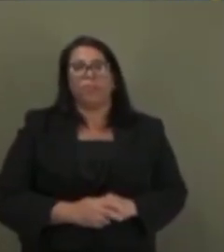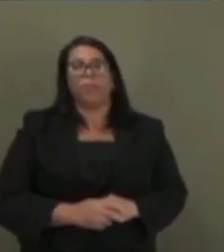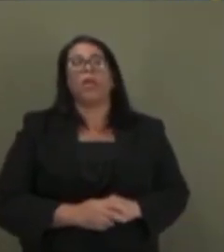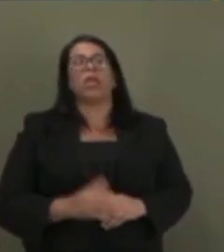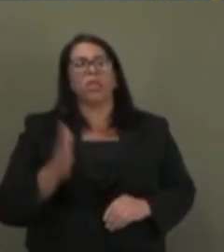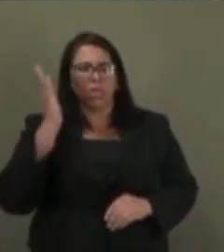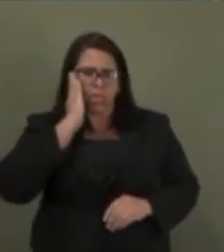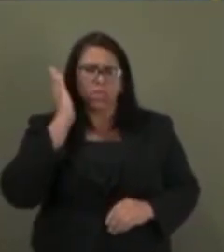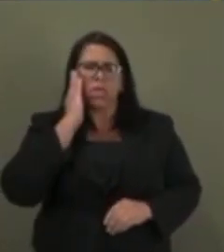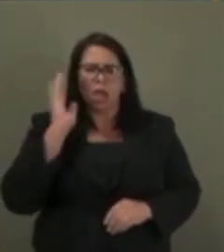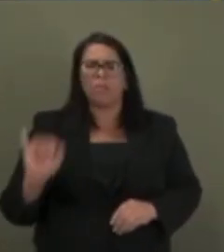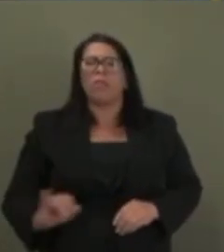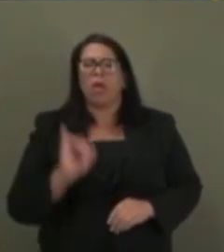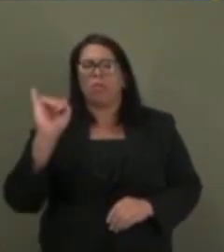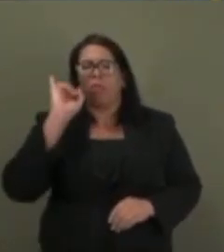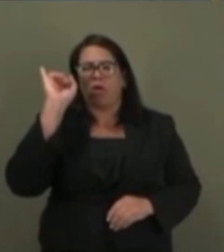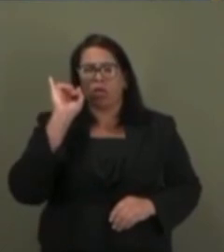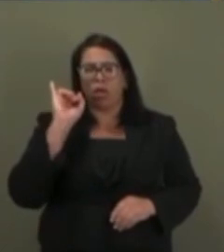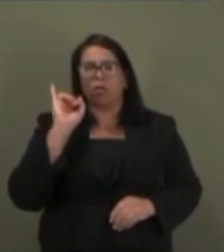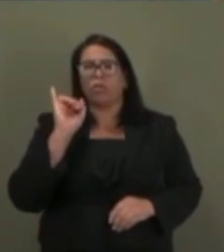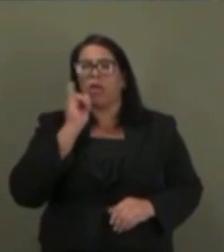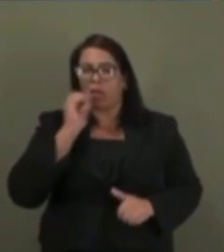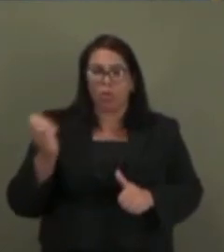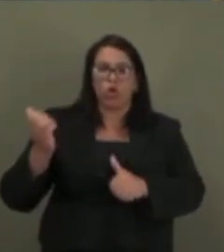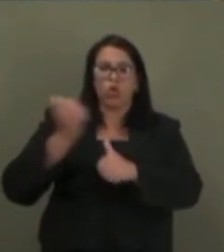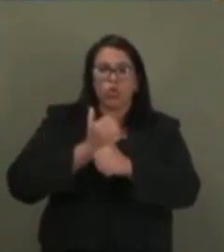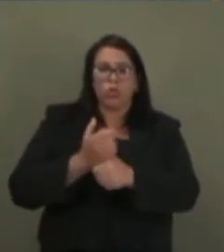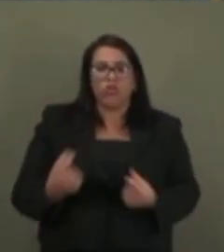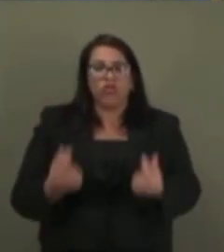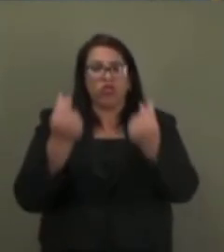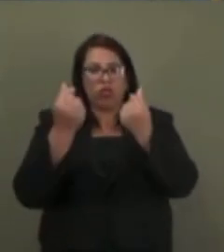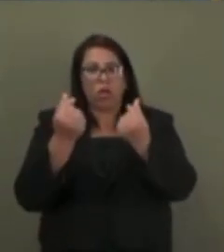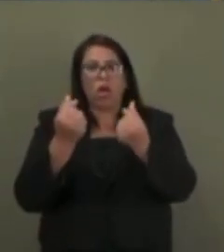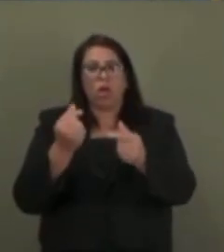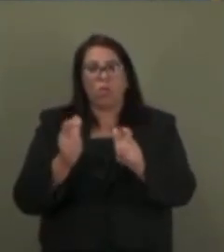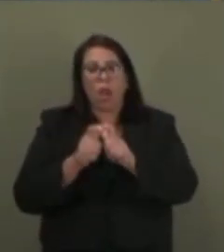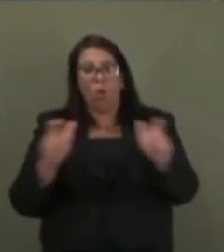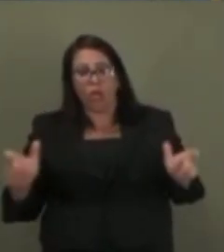Reconhecendo a importância de substituir o critério do valor adicional VAF pelo critério populacional,